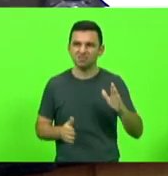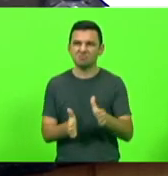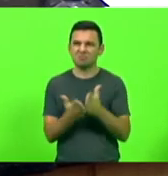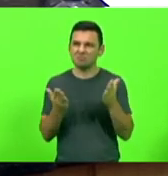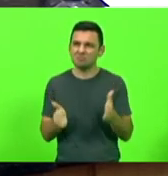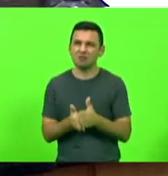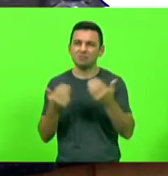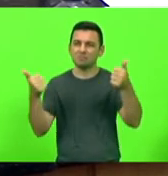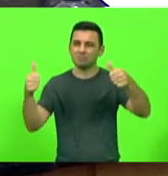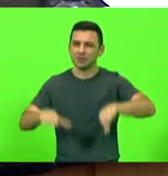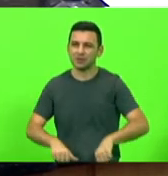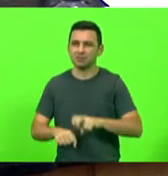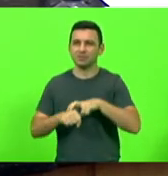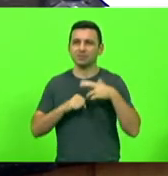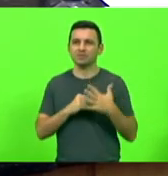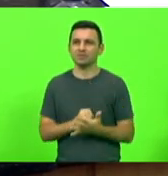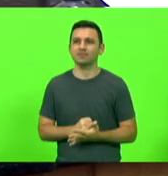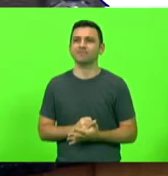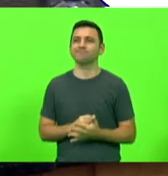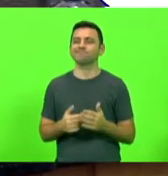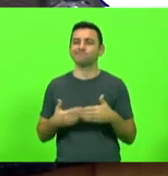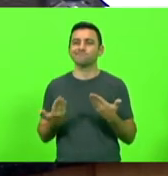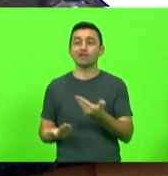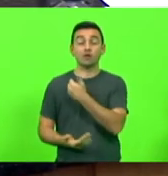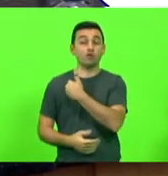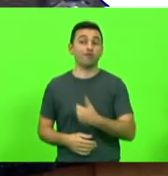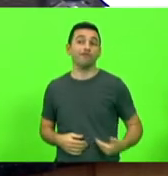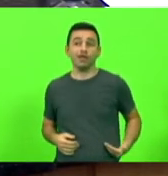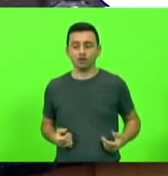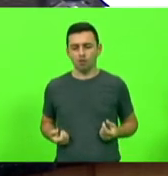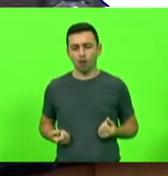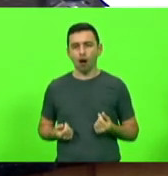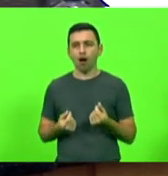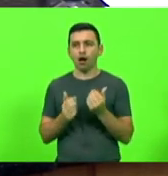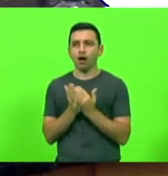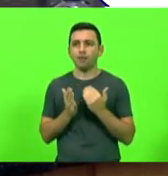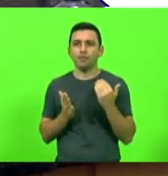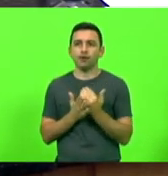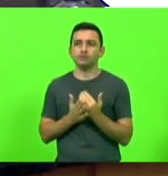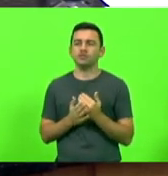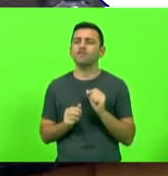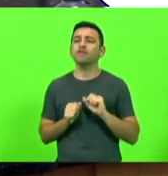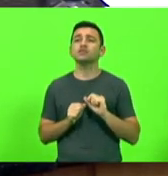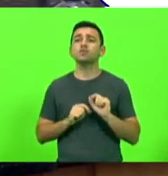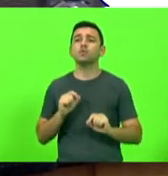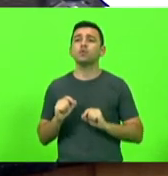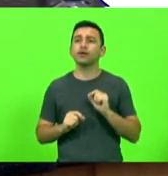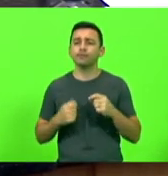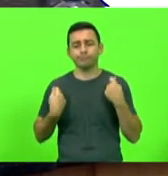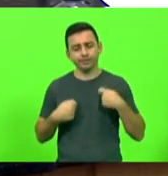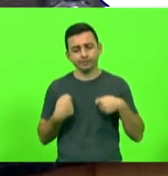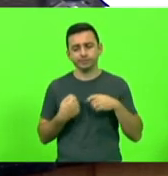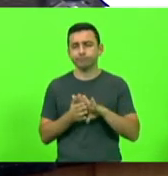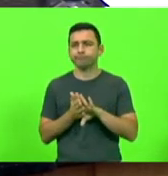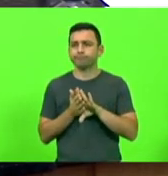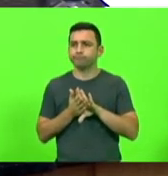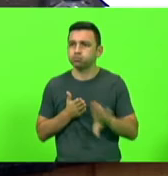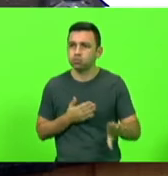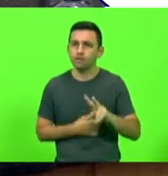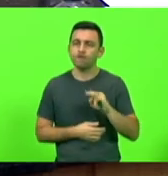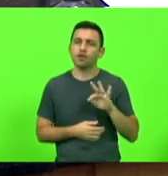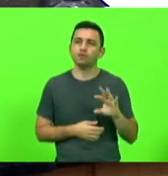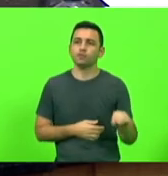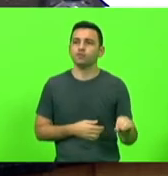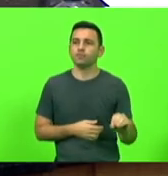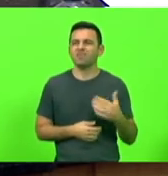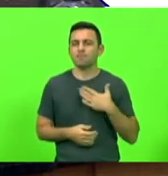coronacrise enquanto o Estado enriqueceu. O que nós vamos fazer? Nós precisamos derrubar esse veto. Todo o